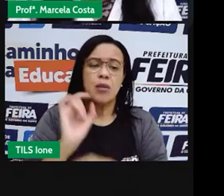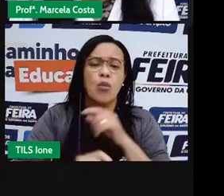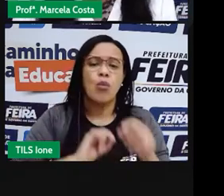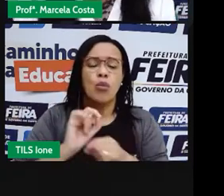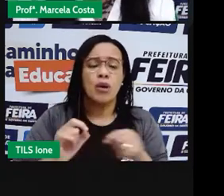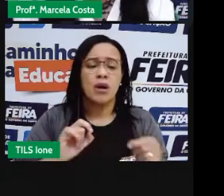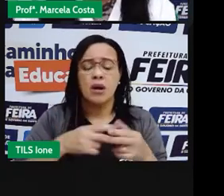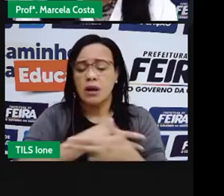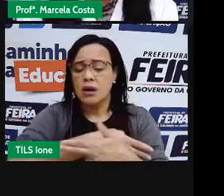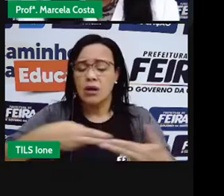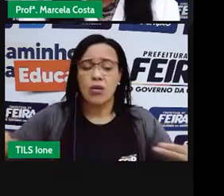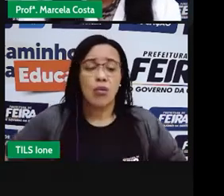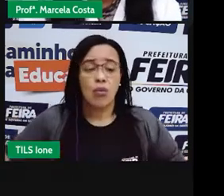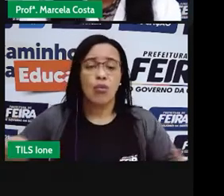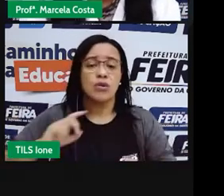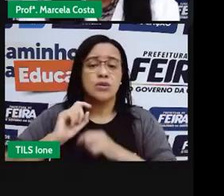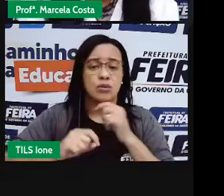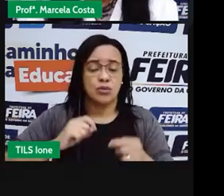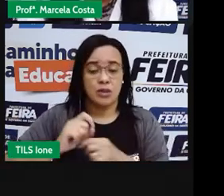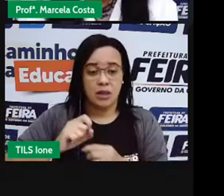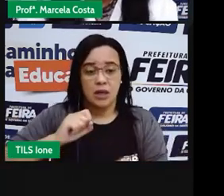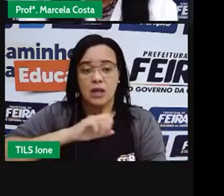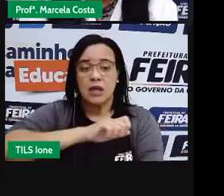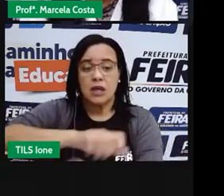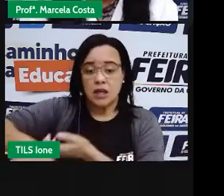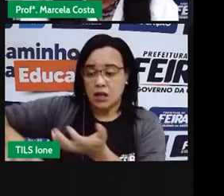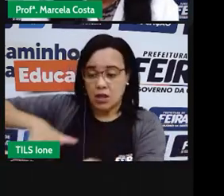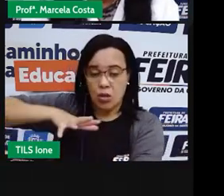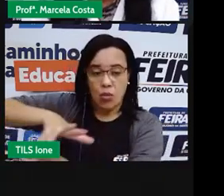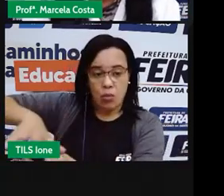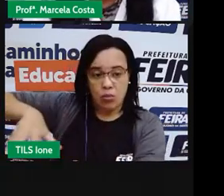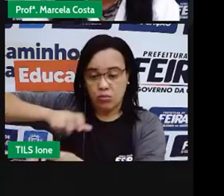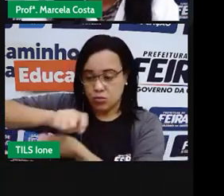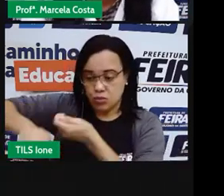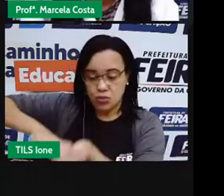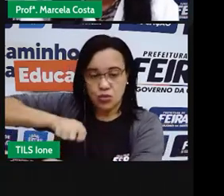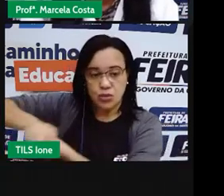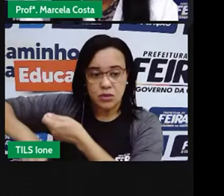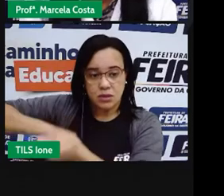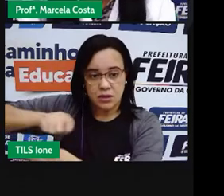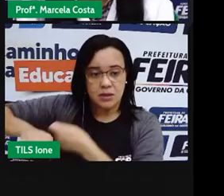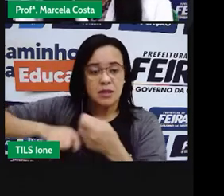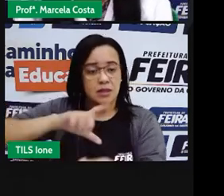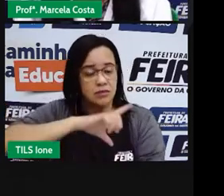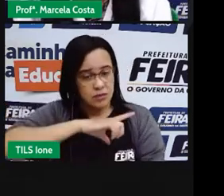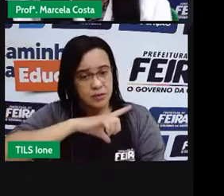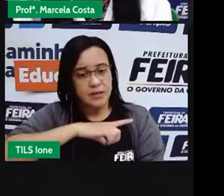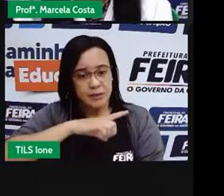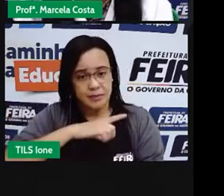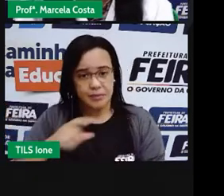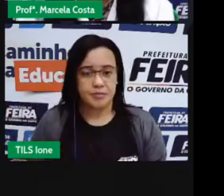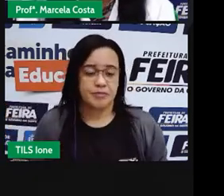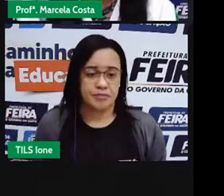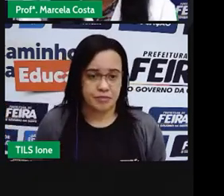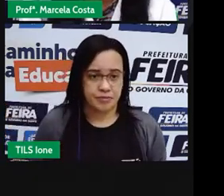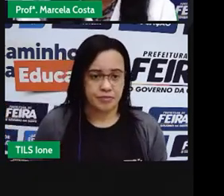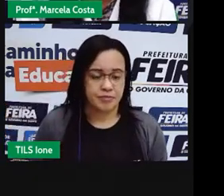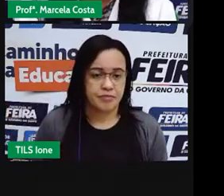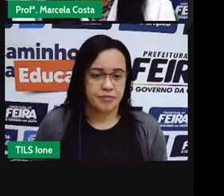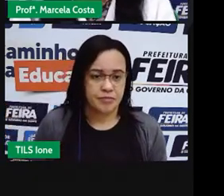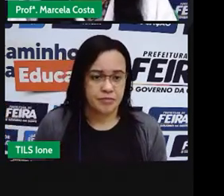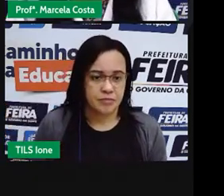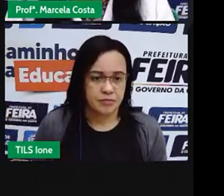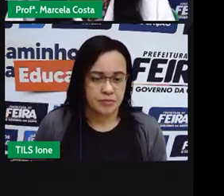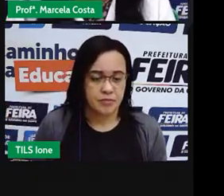Nesse momento, pessoal, eu quero pedir para você pegar aí o seu cabelo, para que a medida que a gente for vindo essas ações,